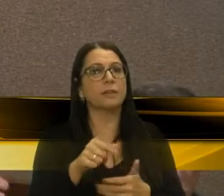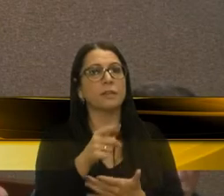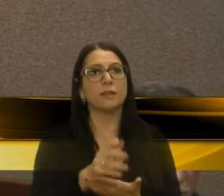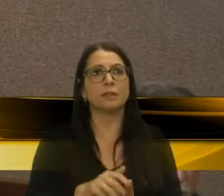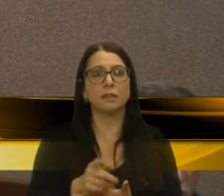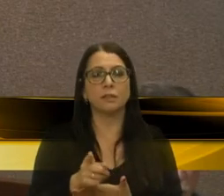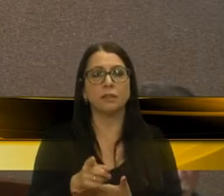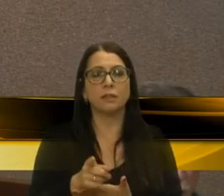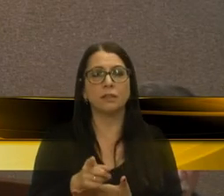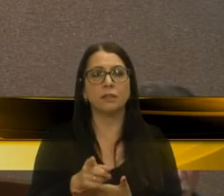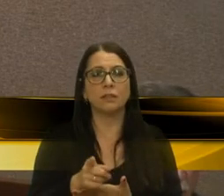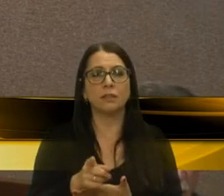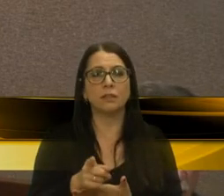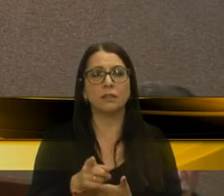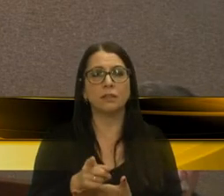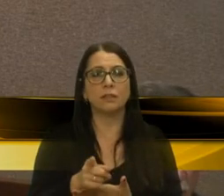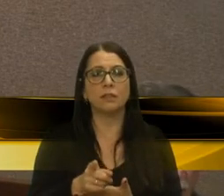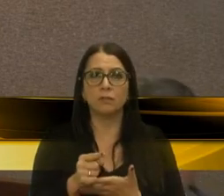tem a paz,